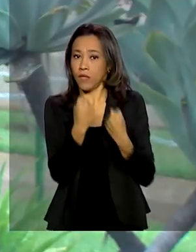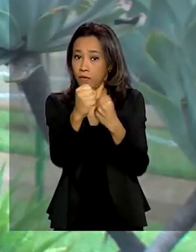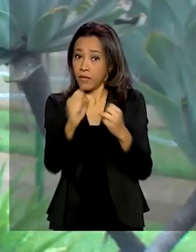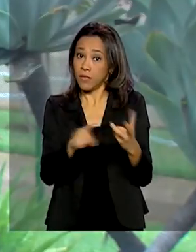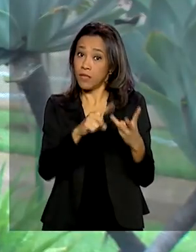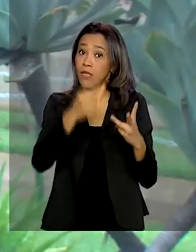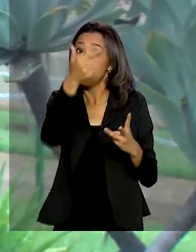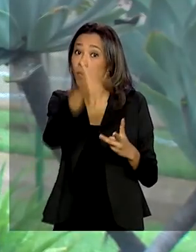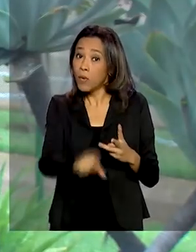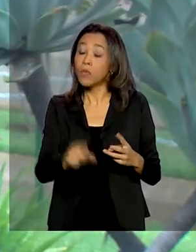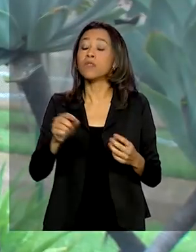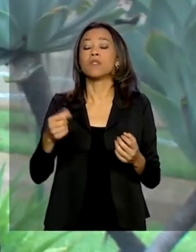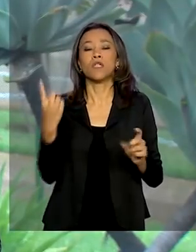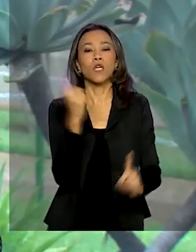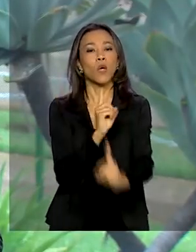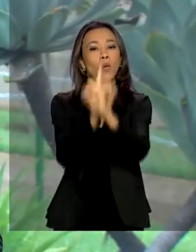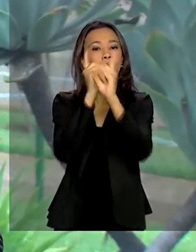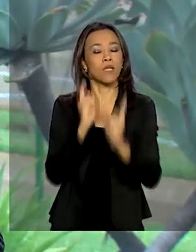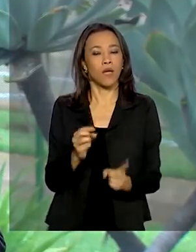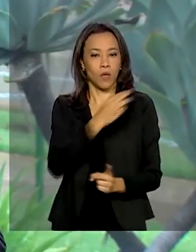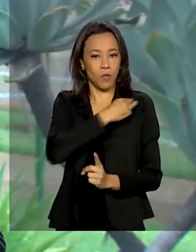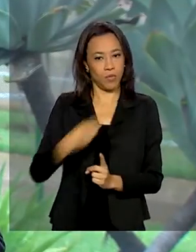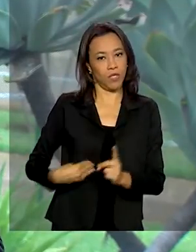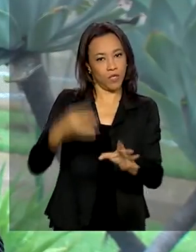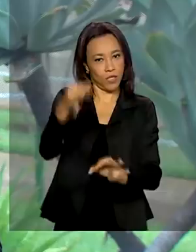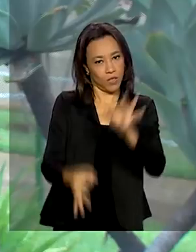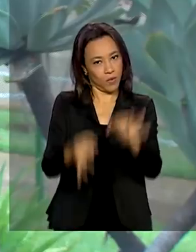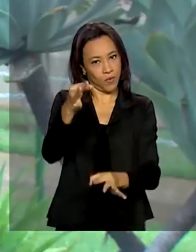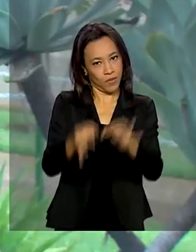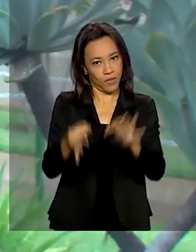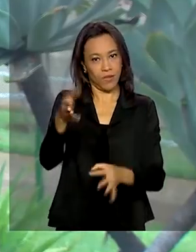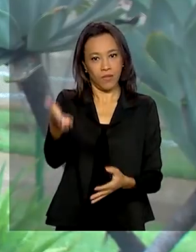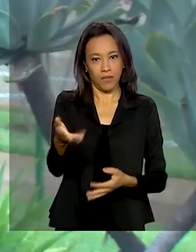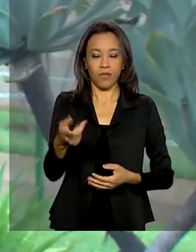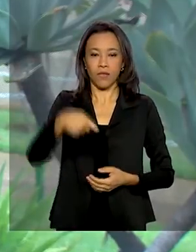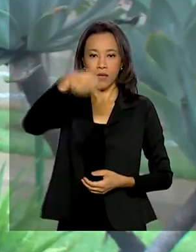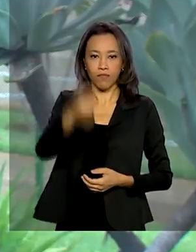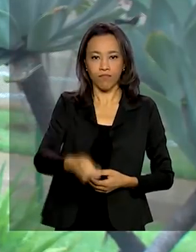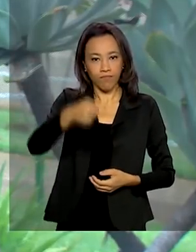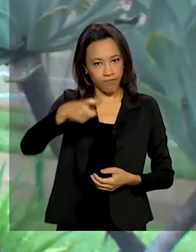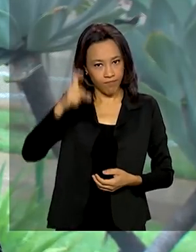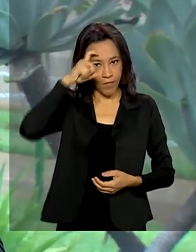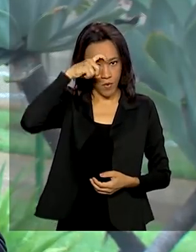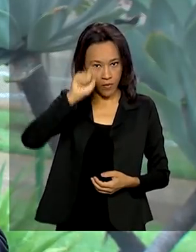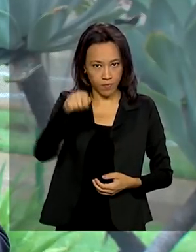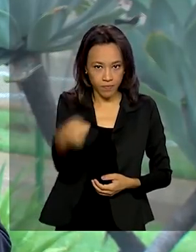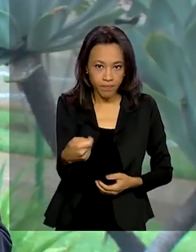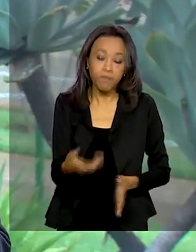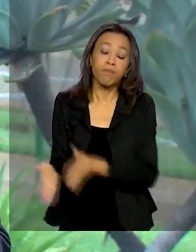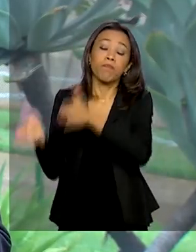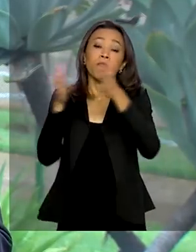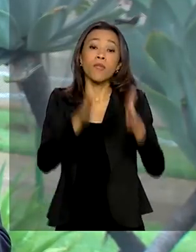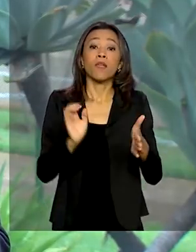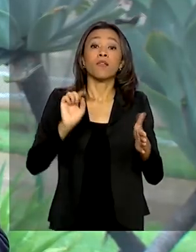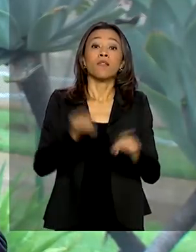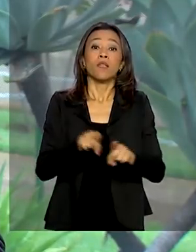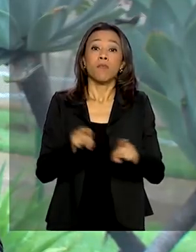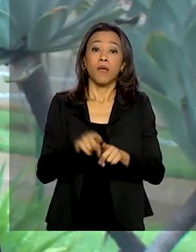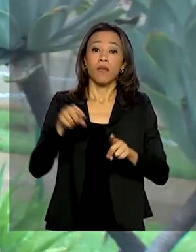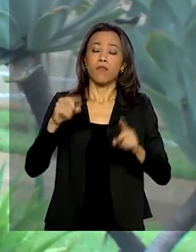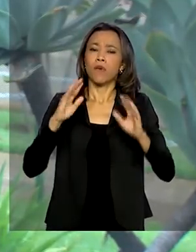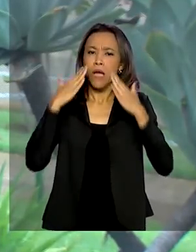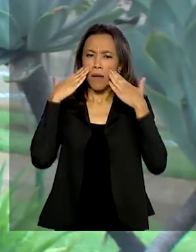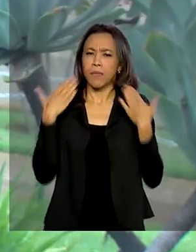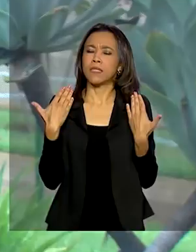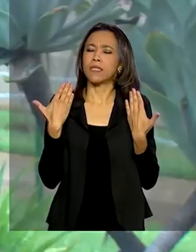encontrar com o ministro da Justiça e Segurança Pública, Sérgio Moro. E ontem, no Palácio do Planalto, foi apresentado o centro